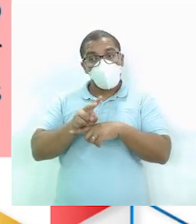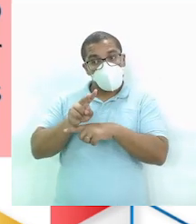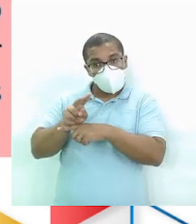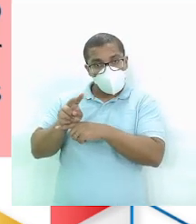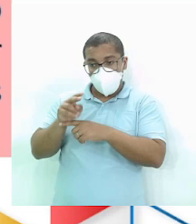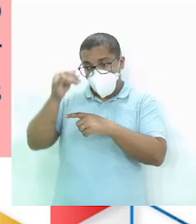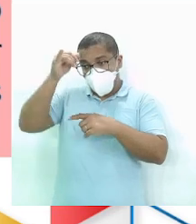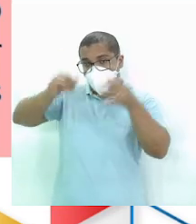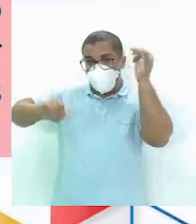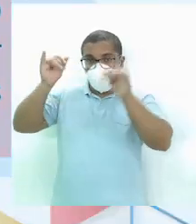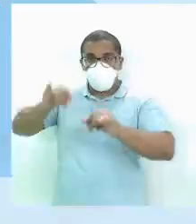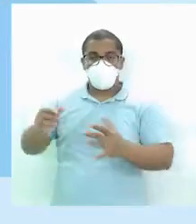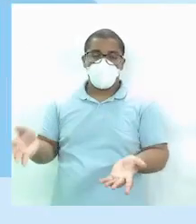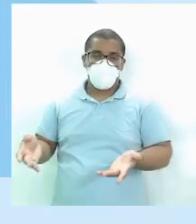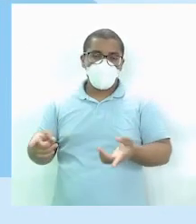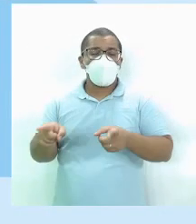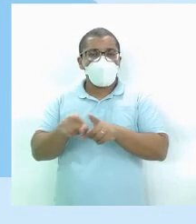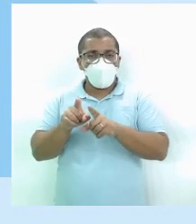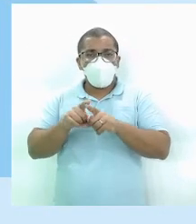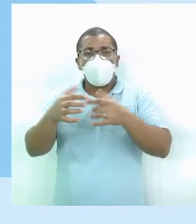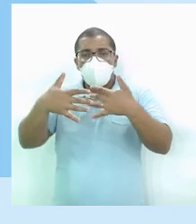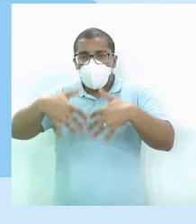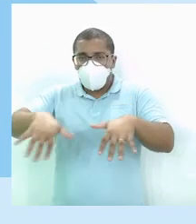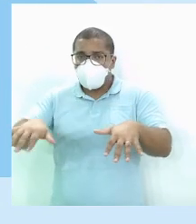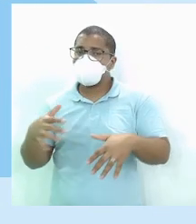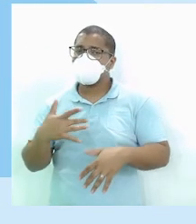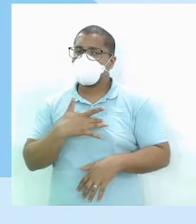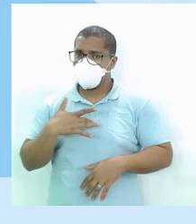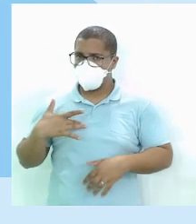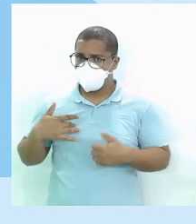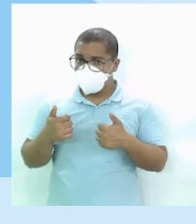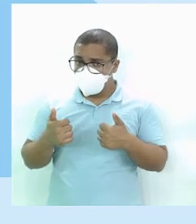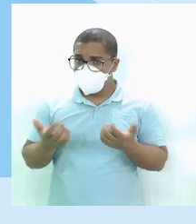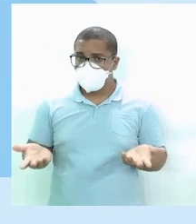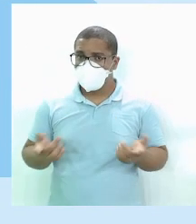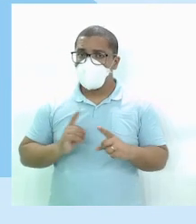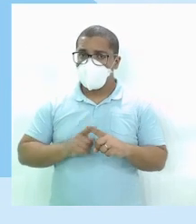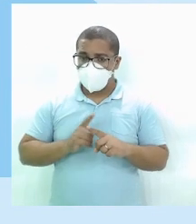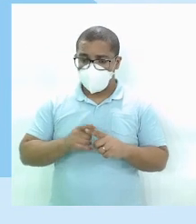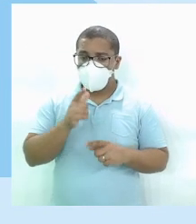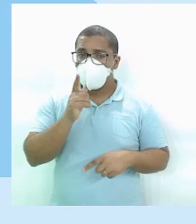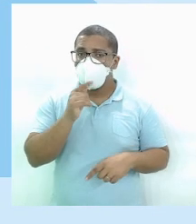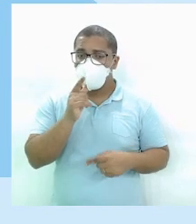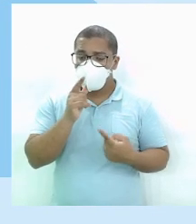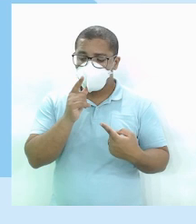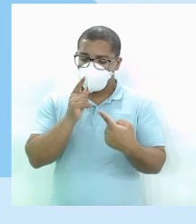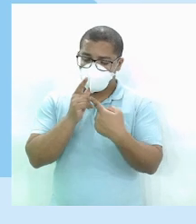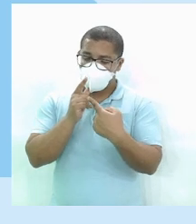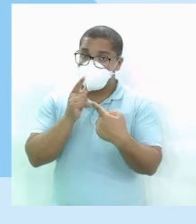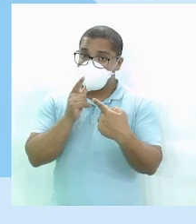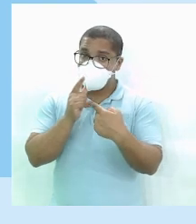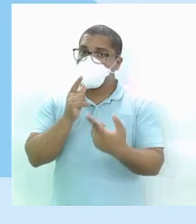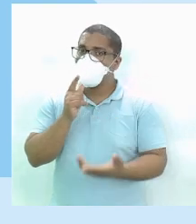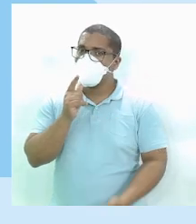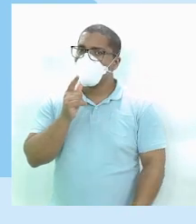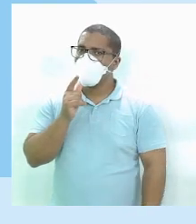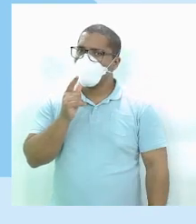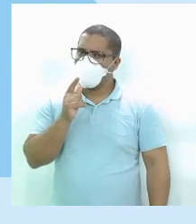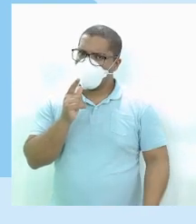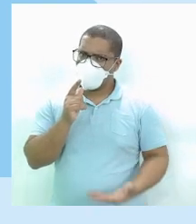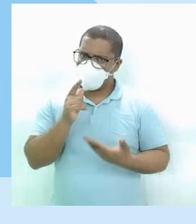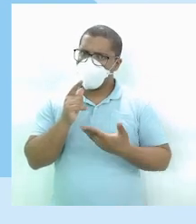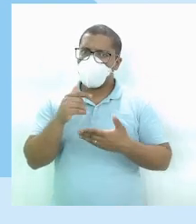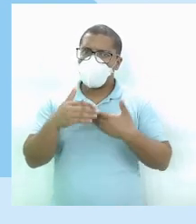claro Mantenha o meio ambiente Saudável Até porque A água É sim Um algo Que